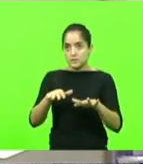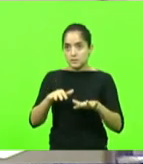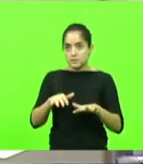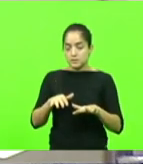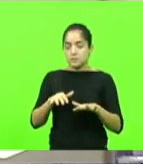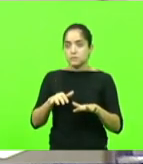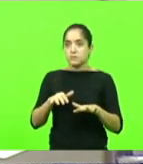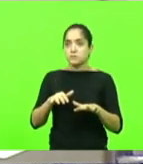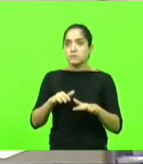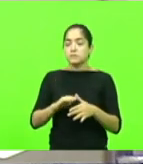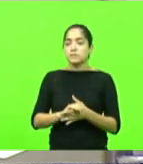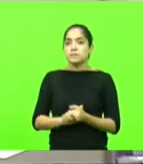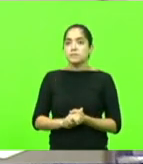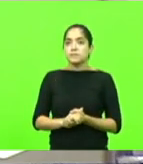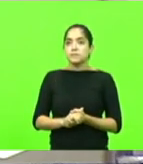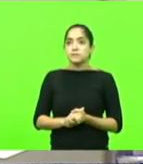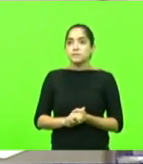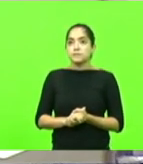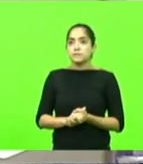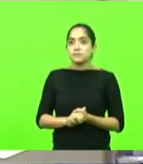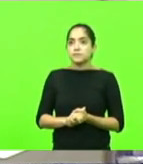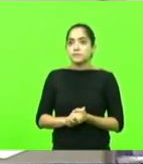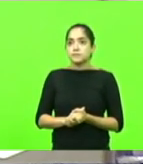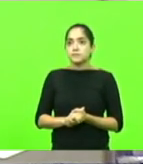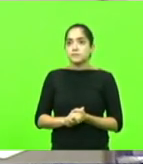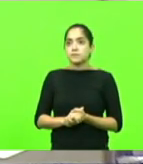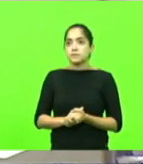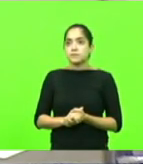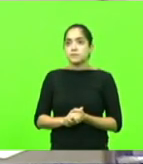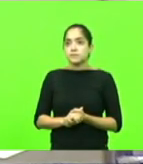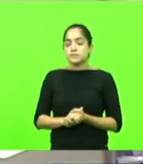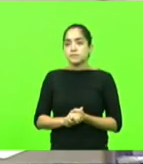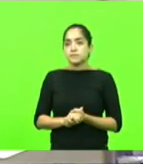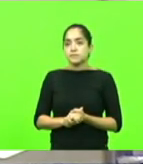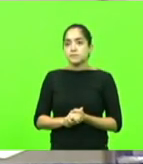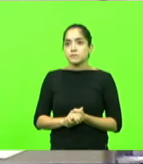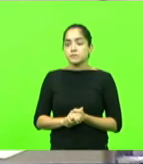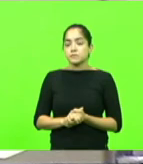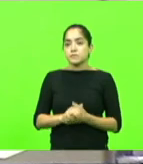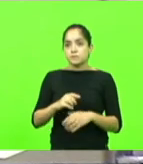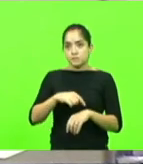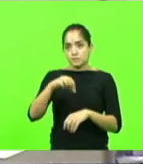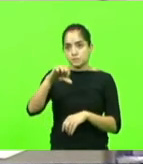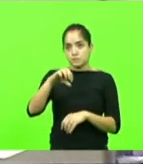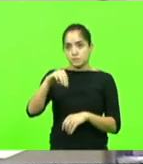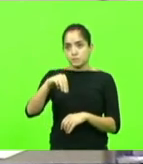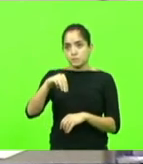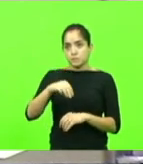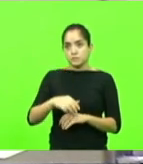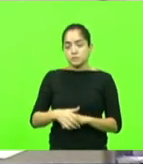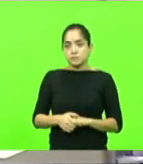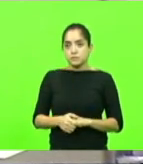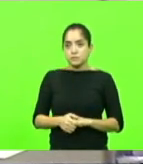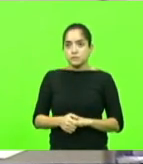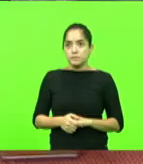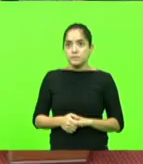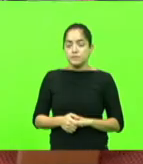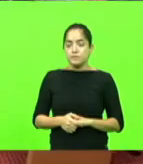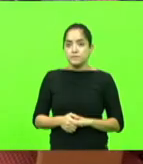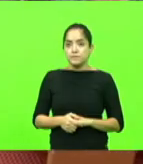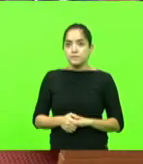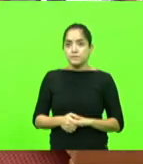Pois não, deputado, tem o direito de usar nove minutos do PSD. Senhor presidente,